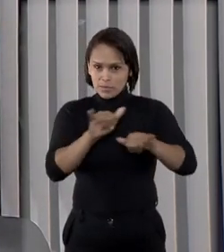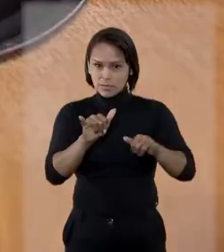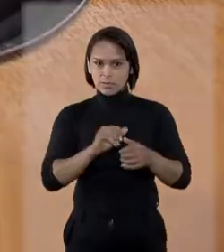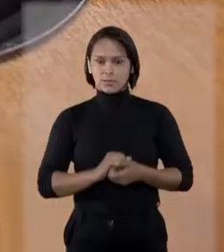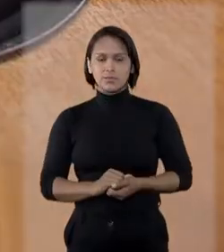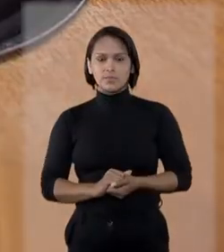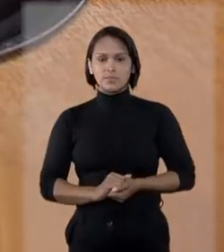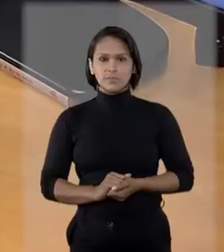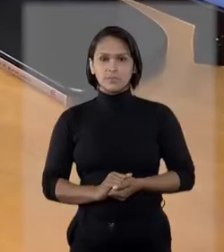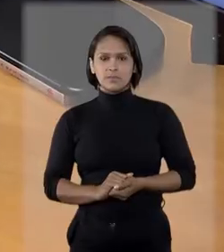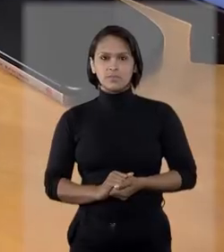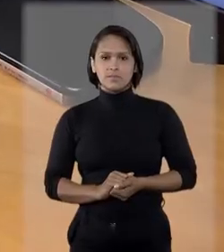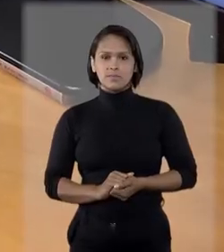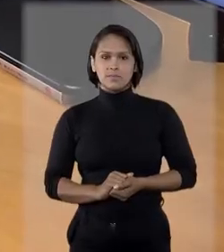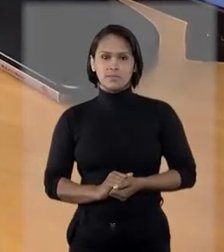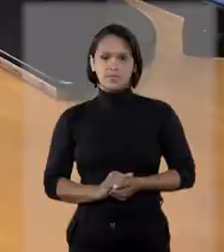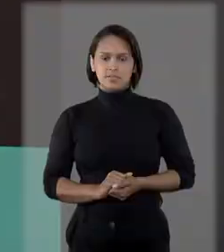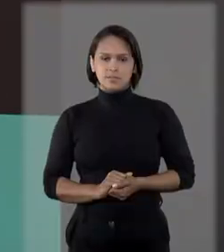informação.